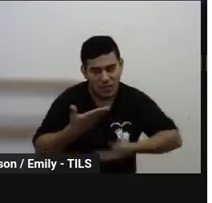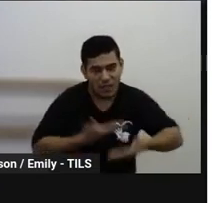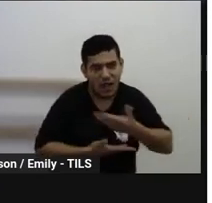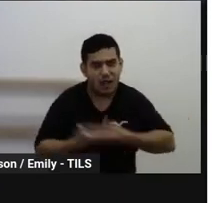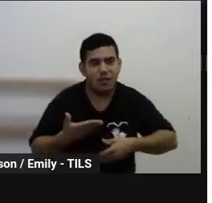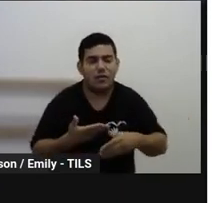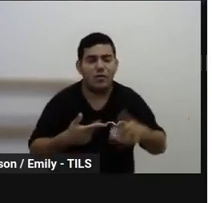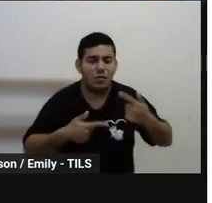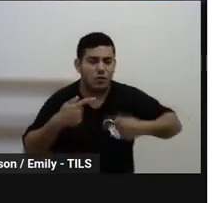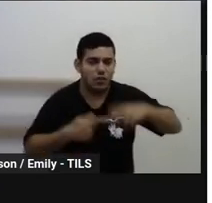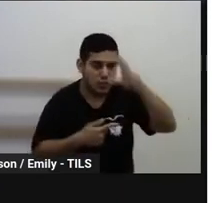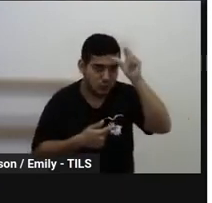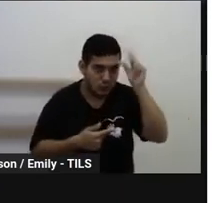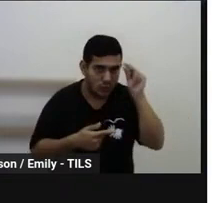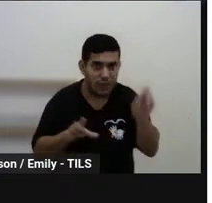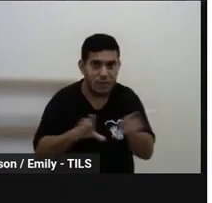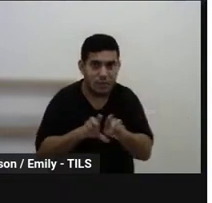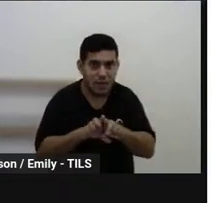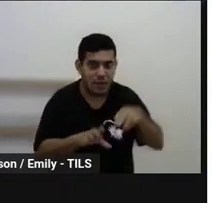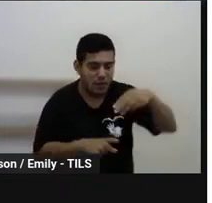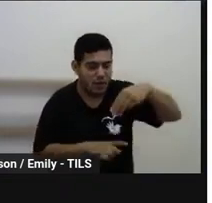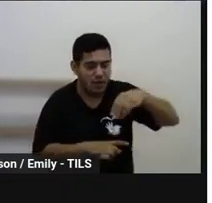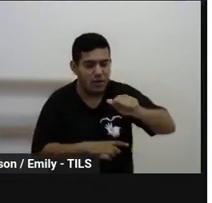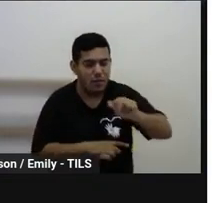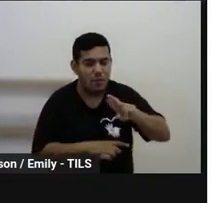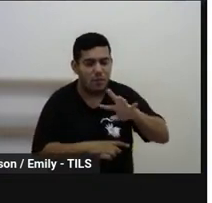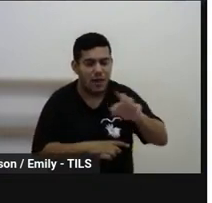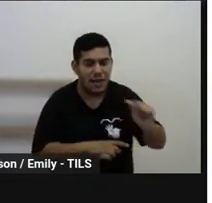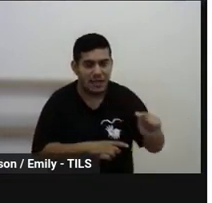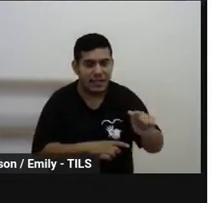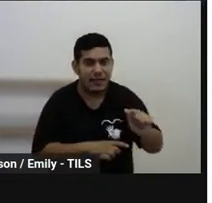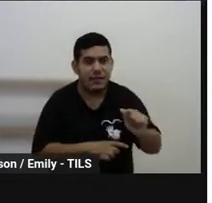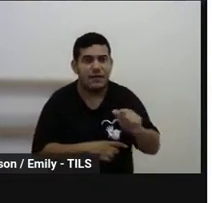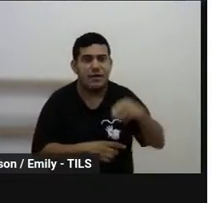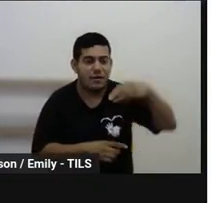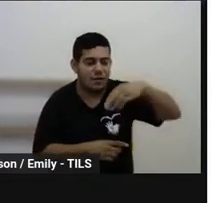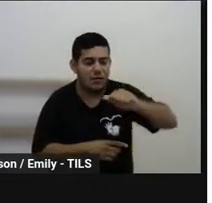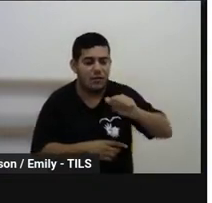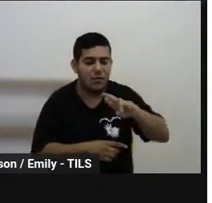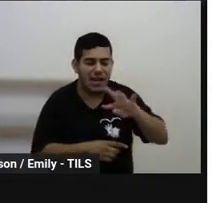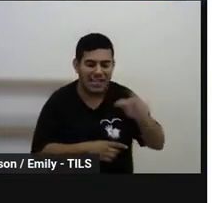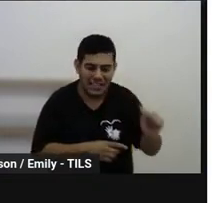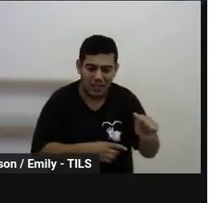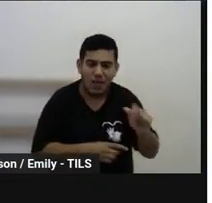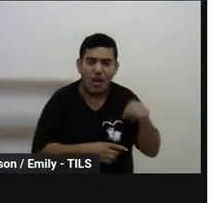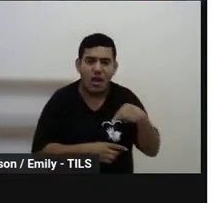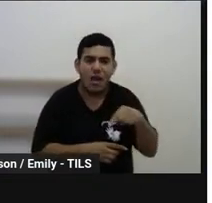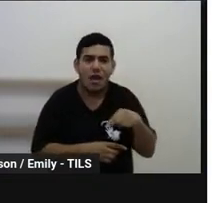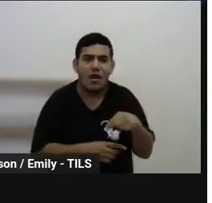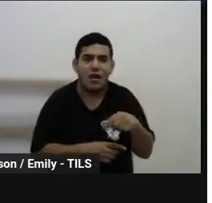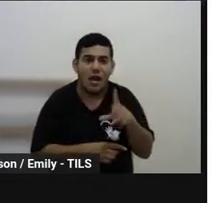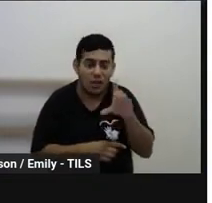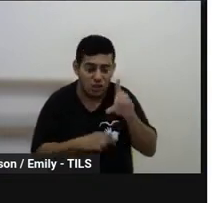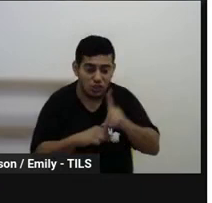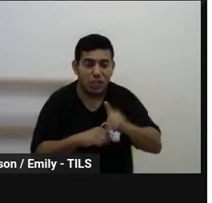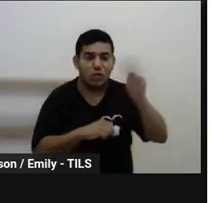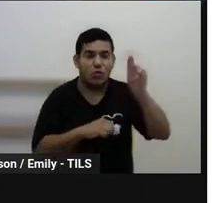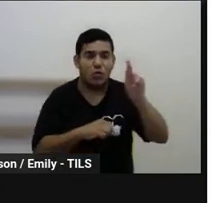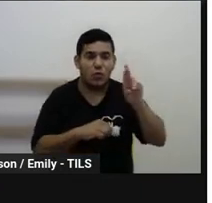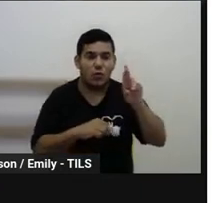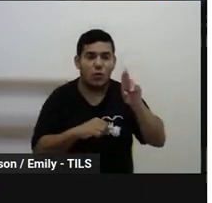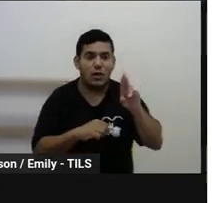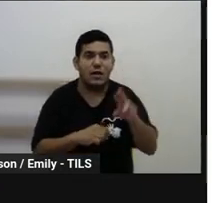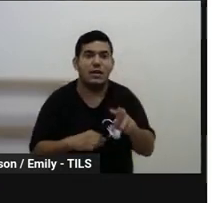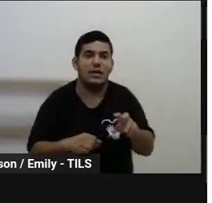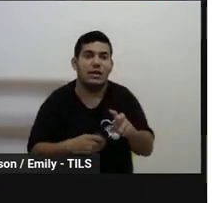temos também a Promarta, né, Promarta da Graça Lima, que é a nossa diretora do departamento de